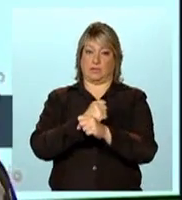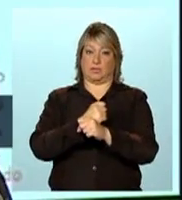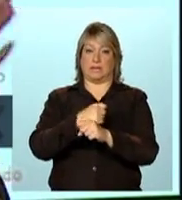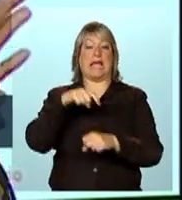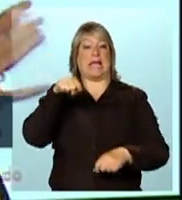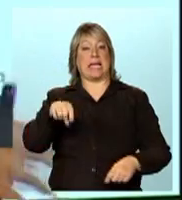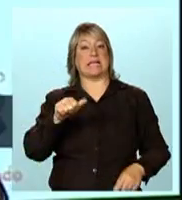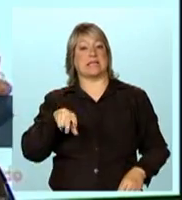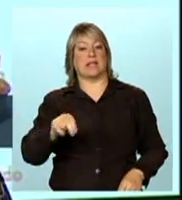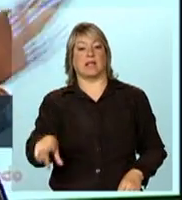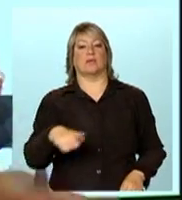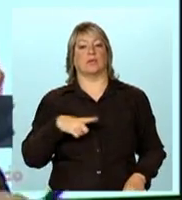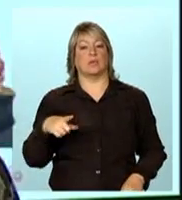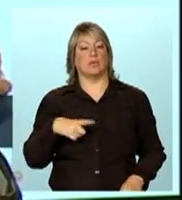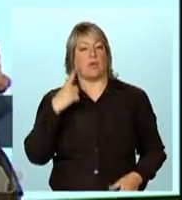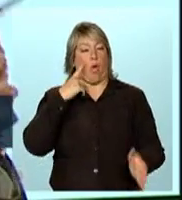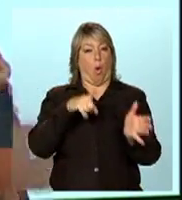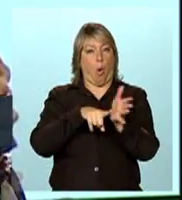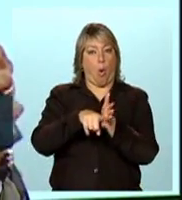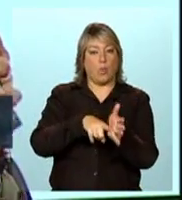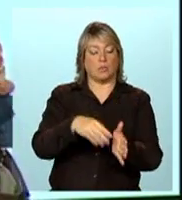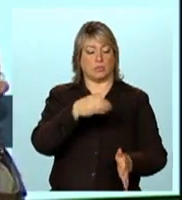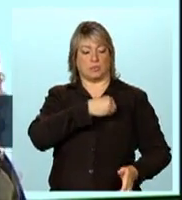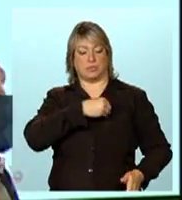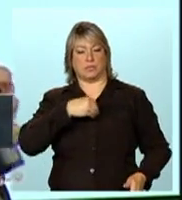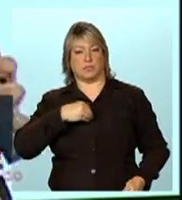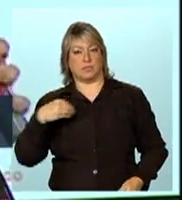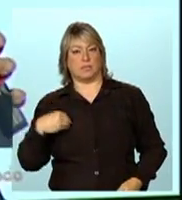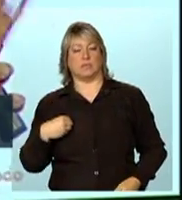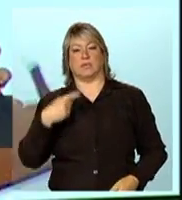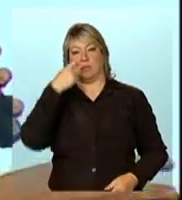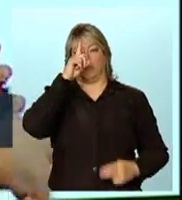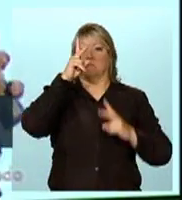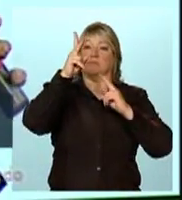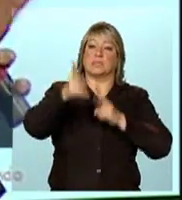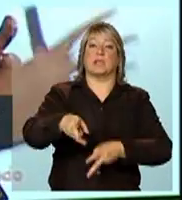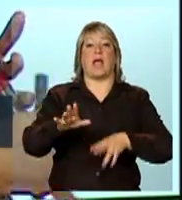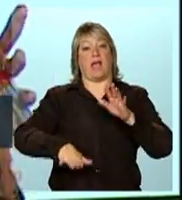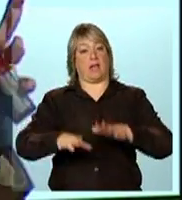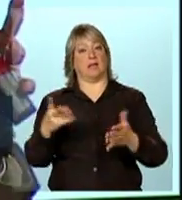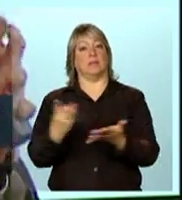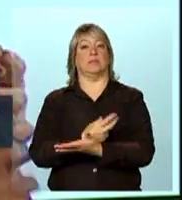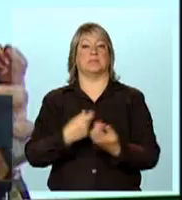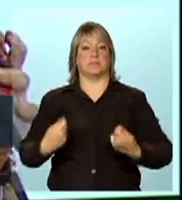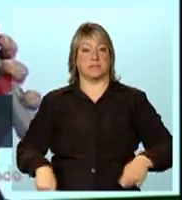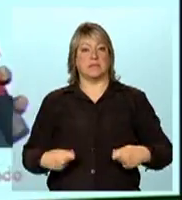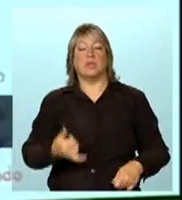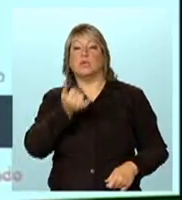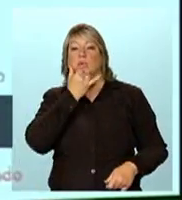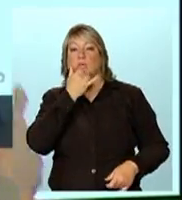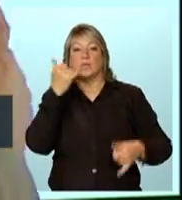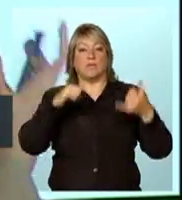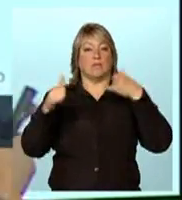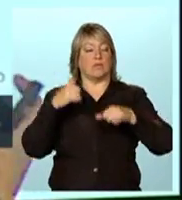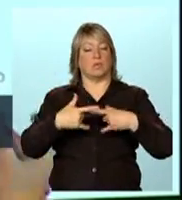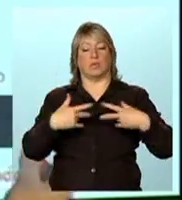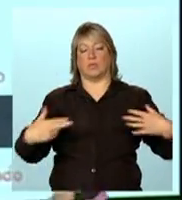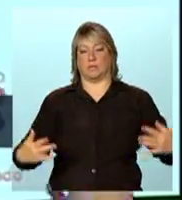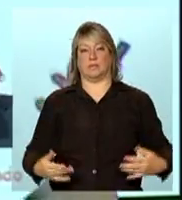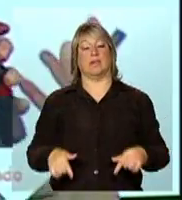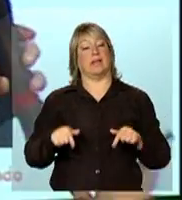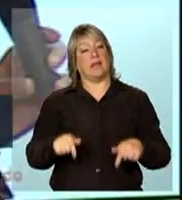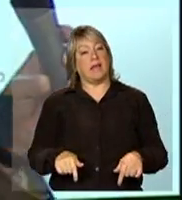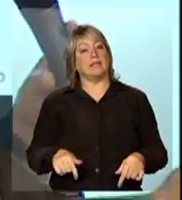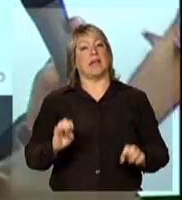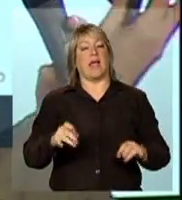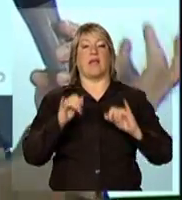O que se soma a isso as consultas, os exames, as internações quando são necessárias, todas as ações de prevenção, etc. Em síntese é